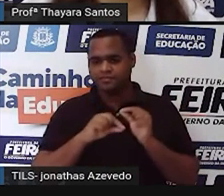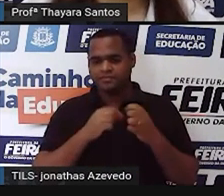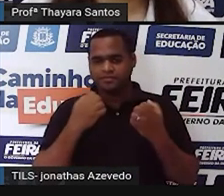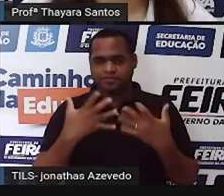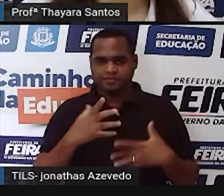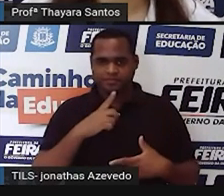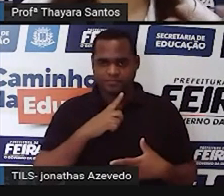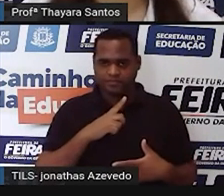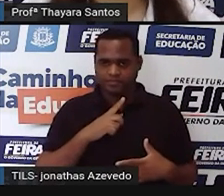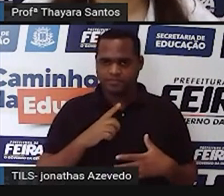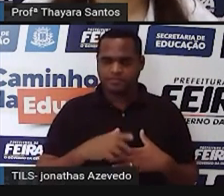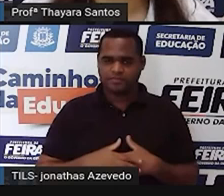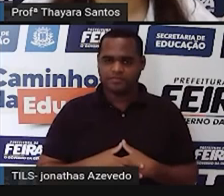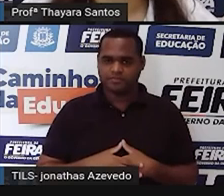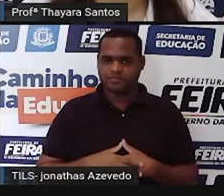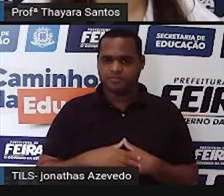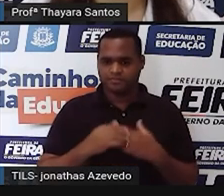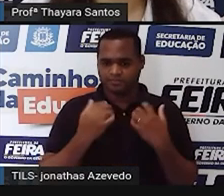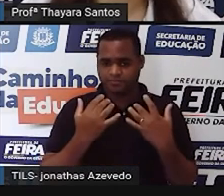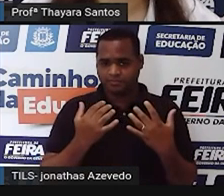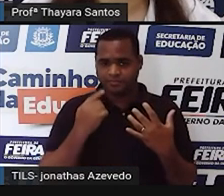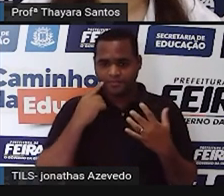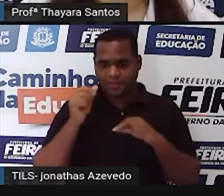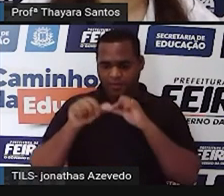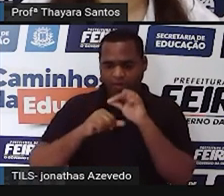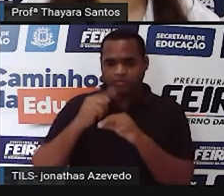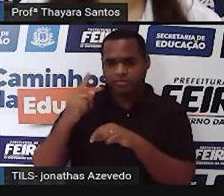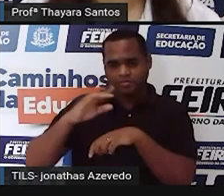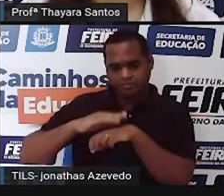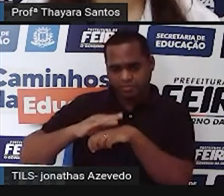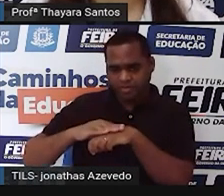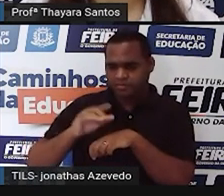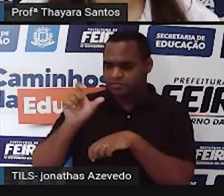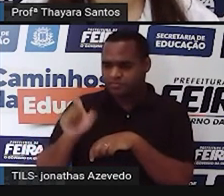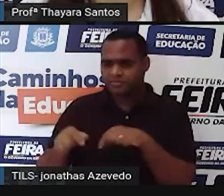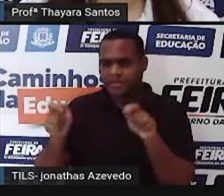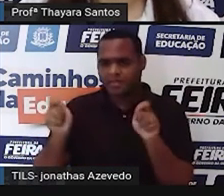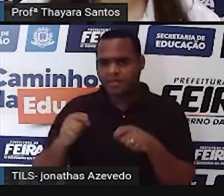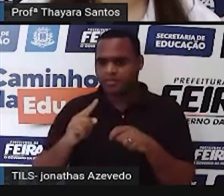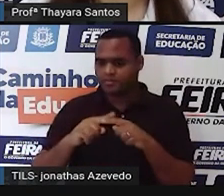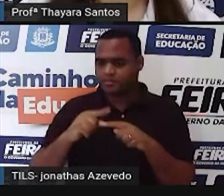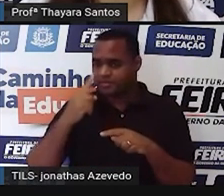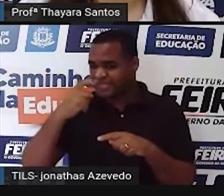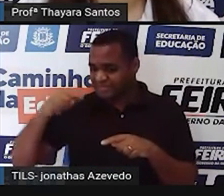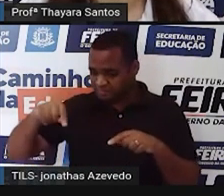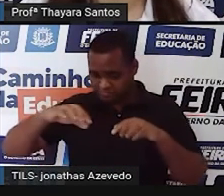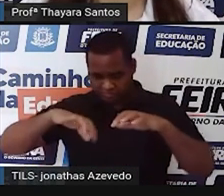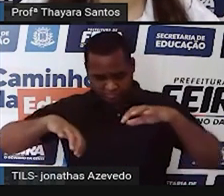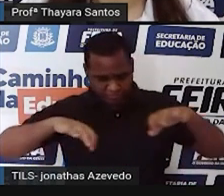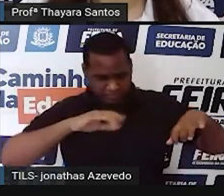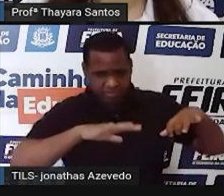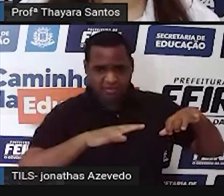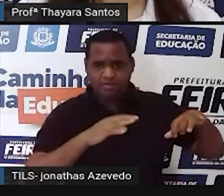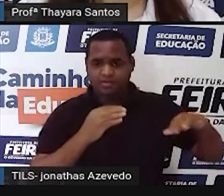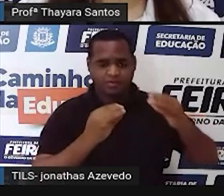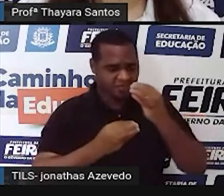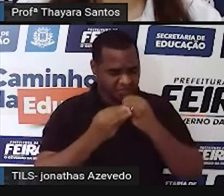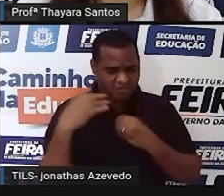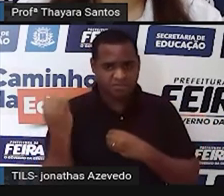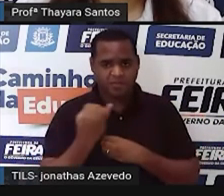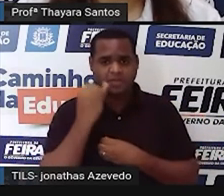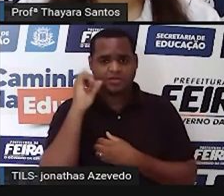mudanças climáticas a gente já falou sobre isso a gente pode fazer a nossa parte separando o lixo consumindo somente o necessário